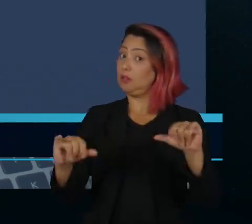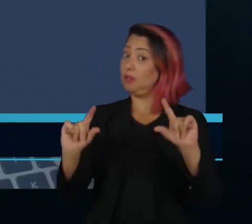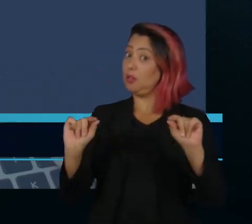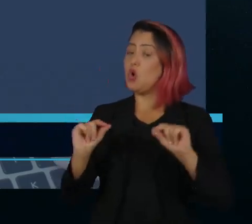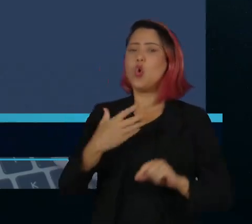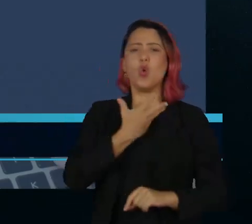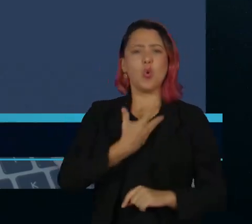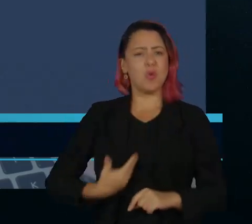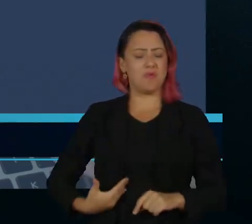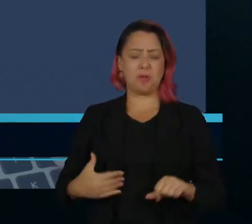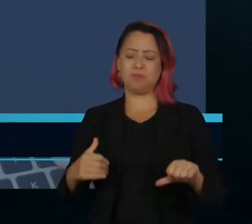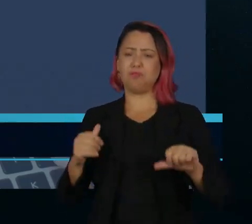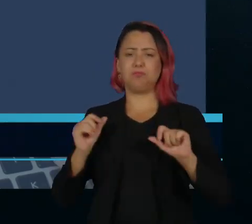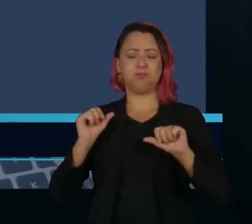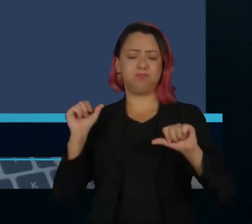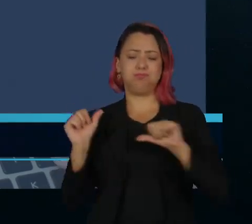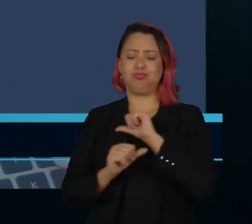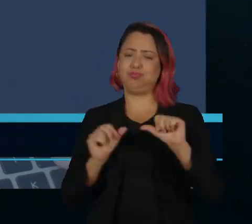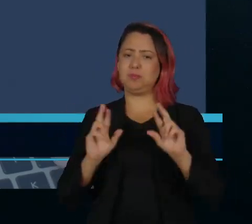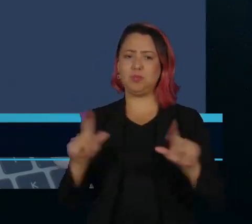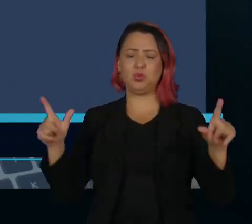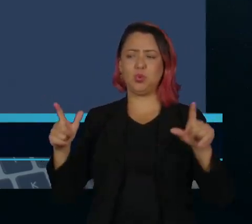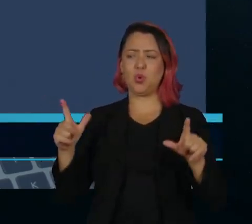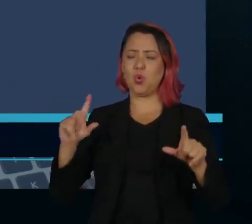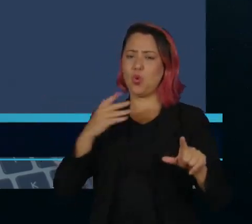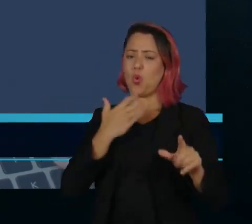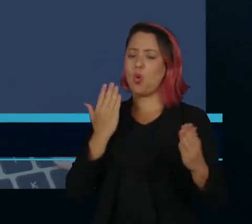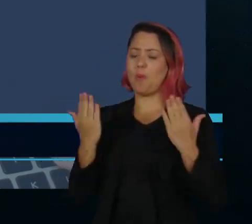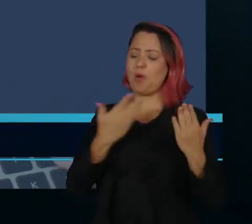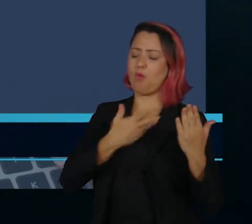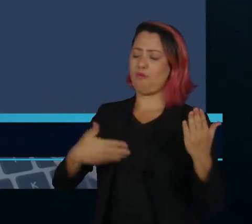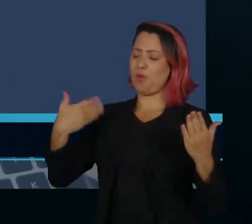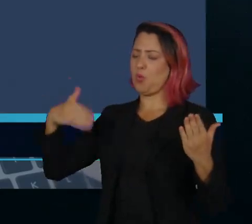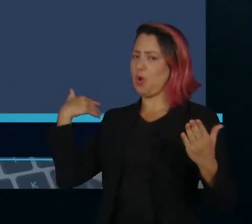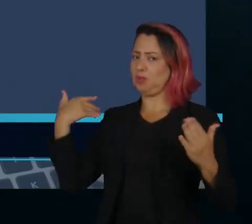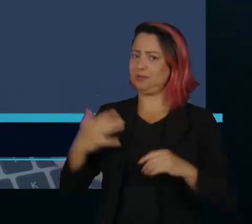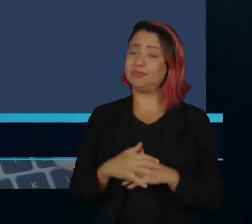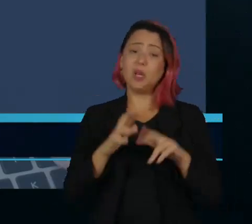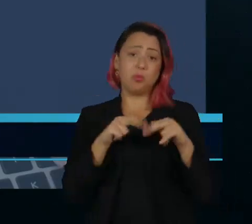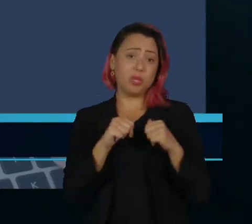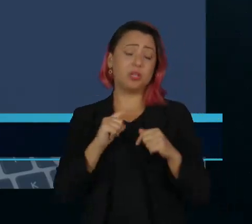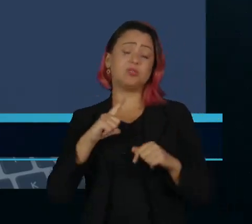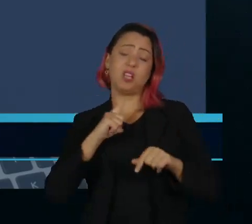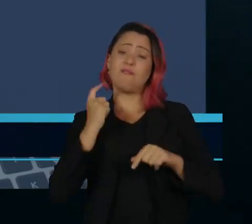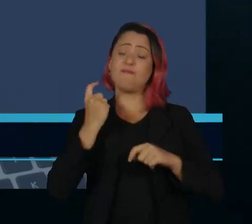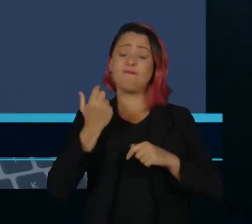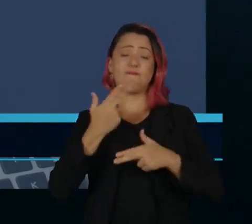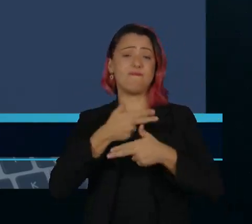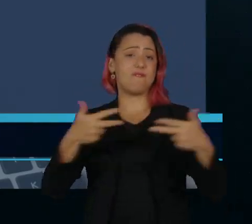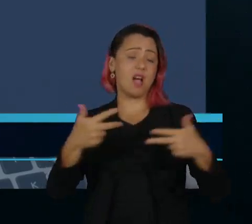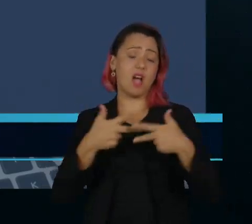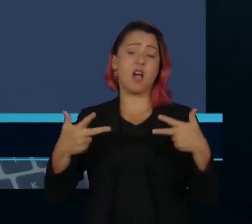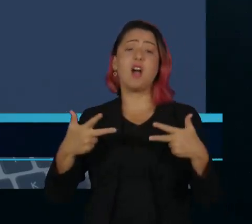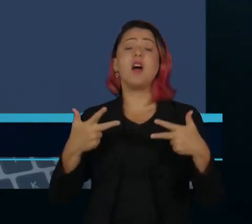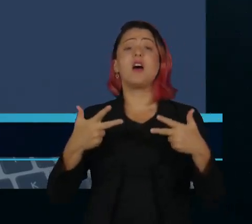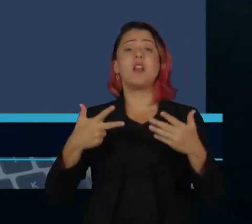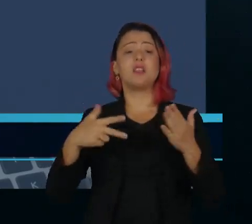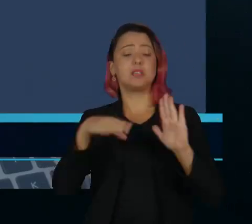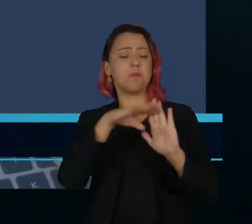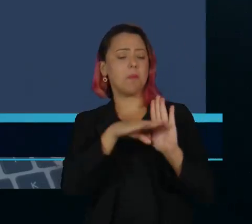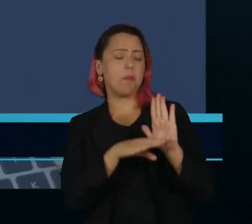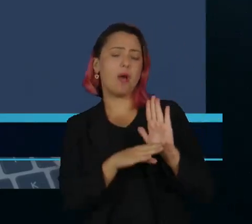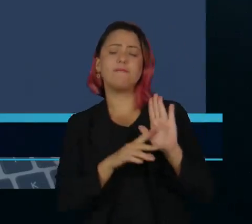em muitos aspectos do anterior de Alberto Fernandes, que por isso algumas decisões serão revisadas, e que não